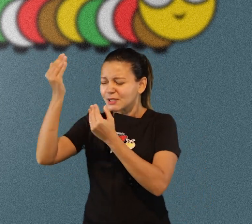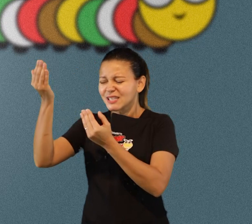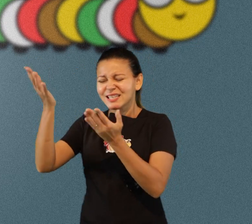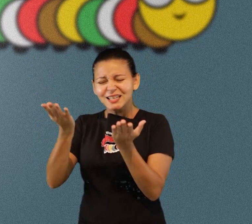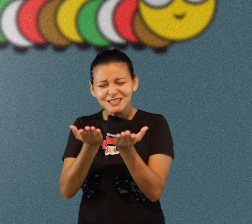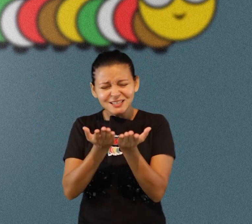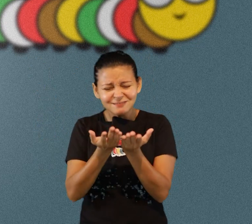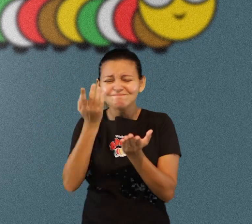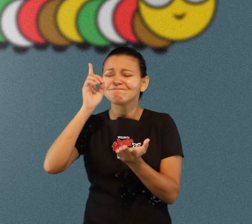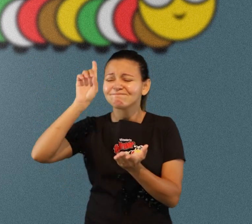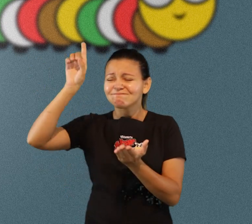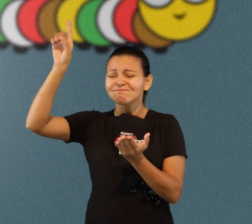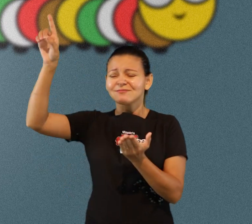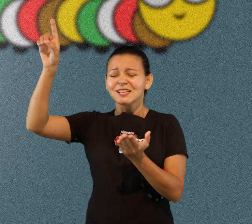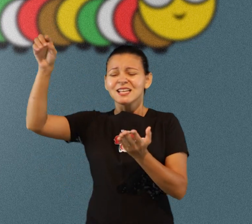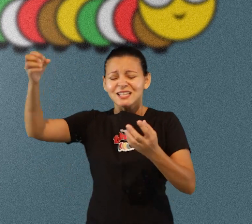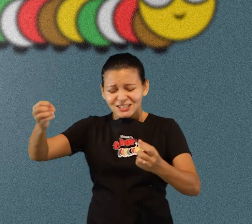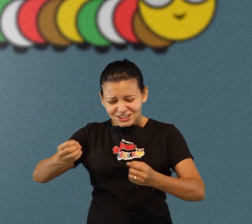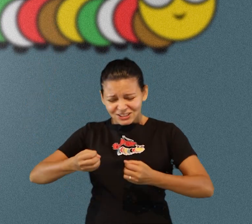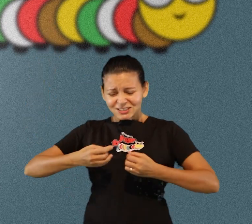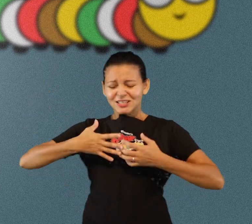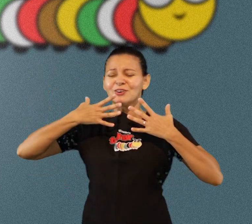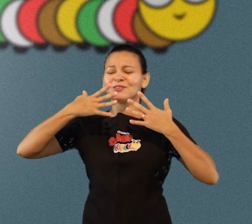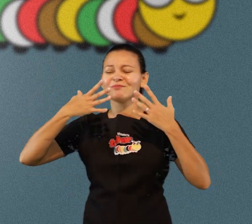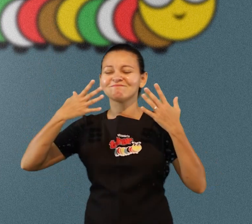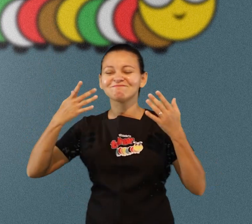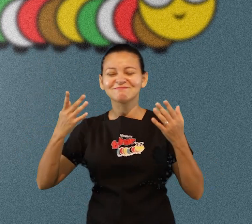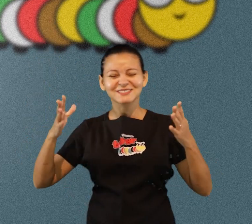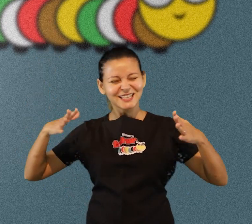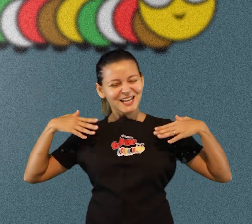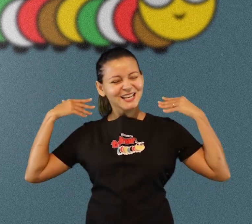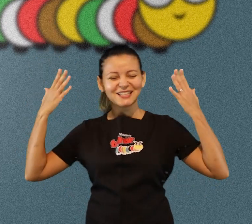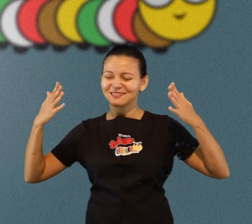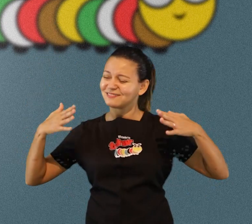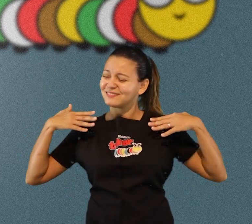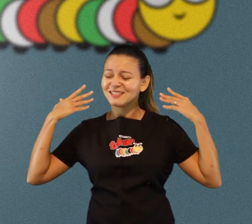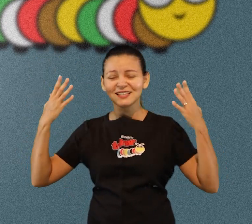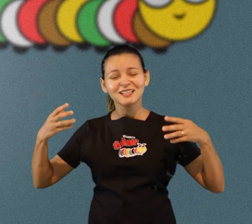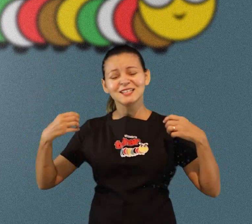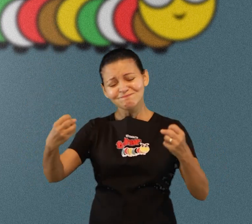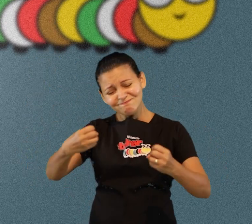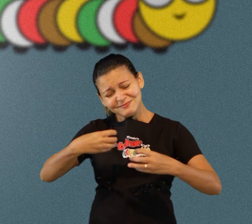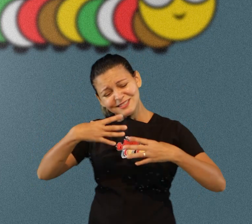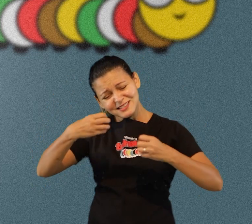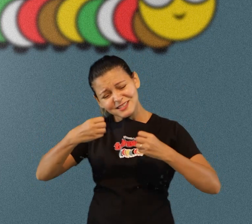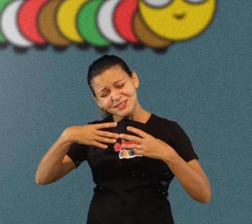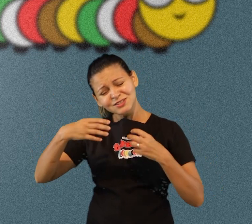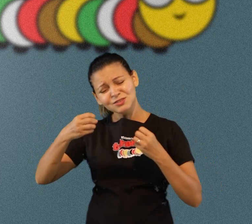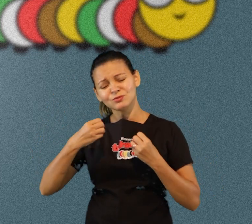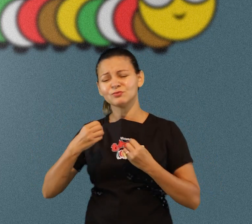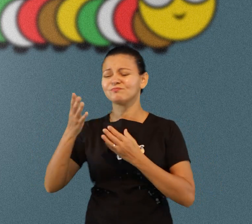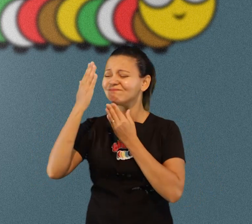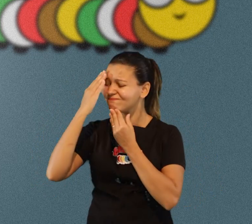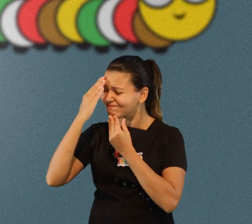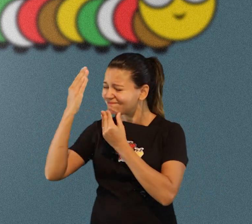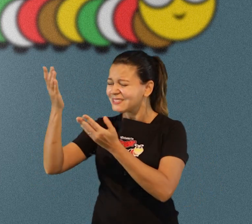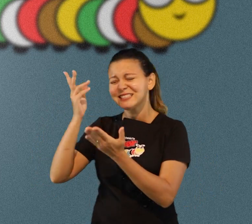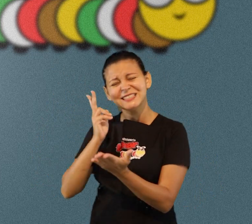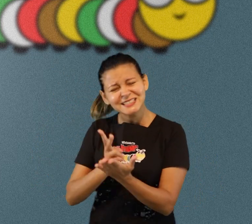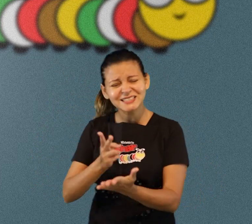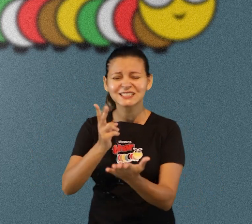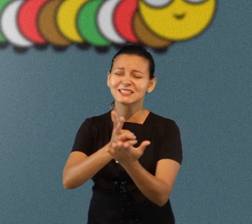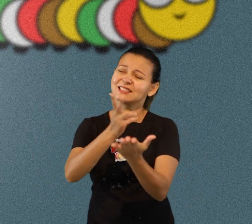muito obrigado por esta palavra que encheu meu coração de alegria que me